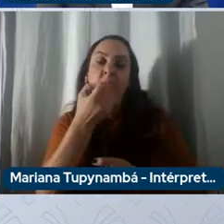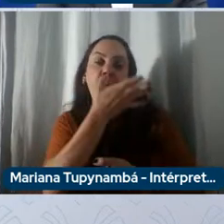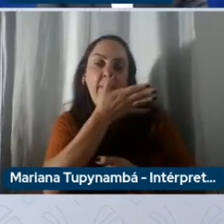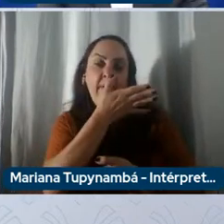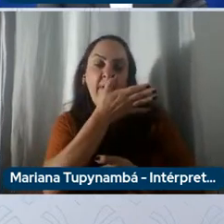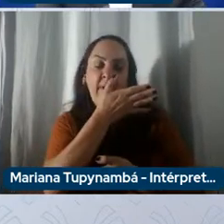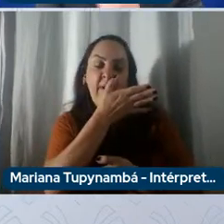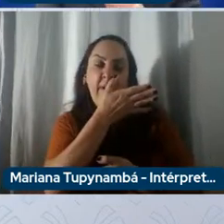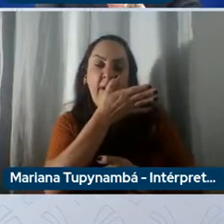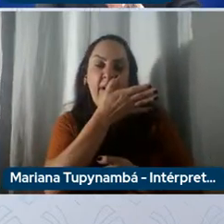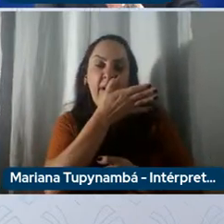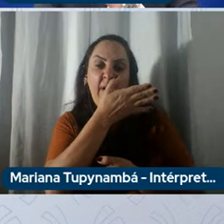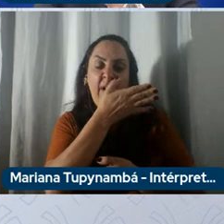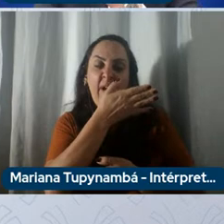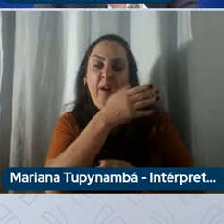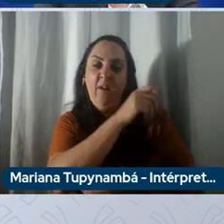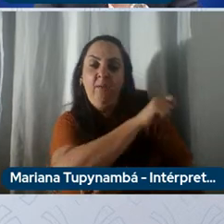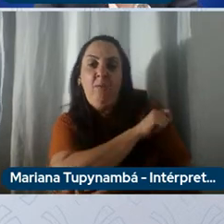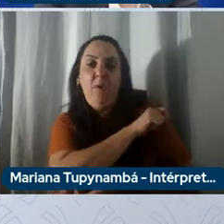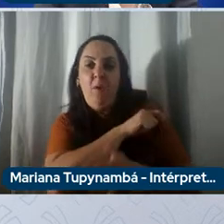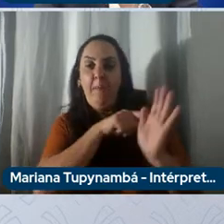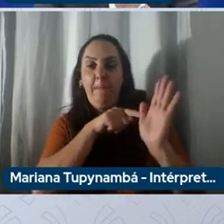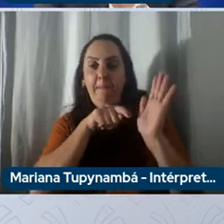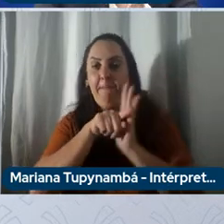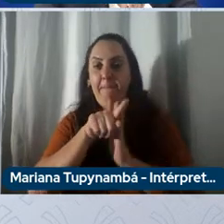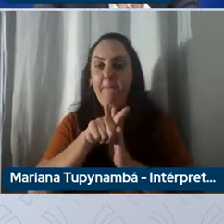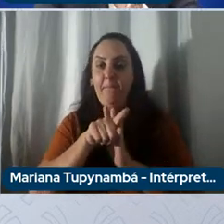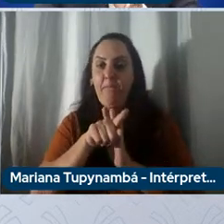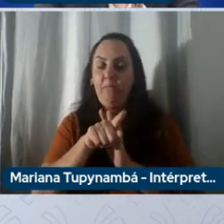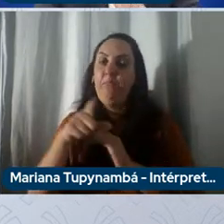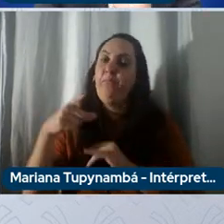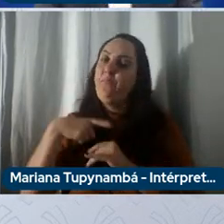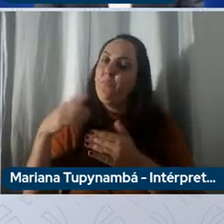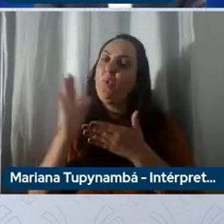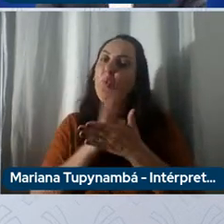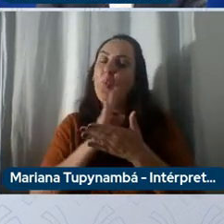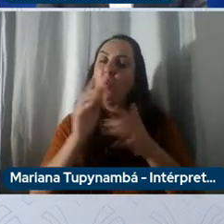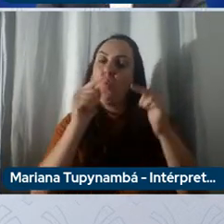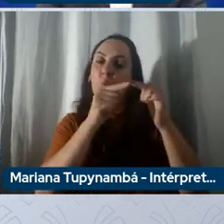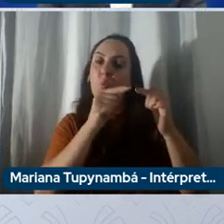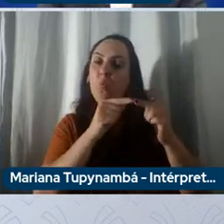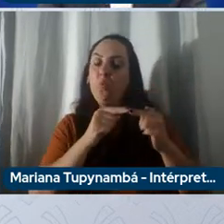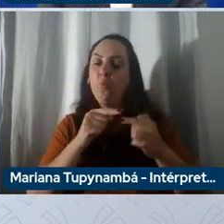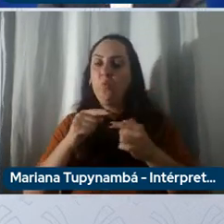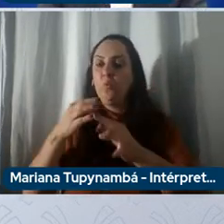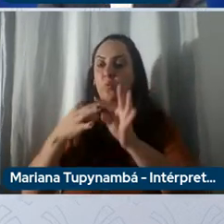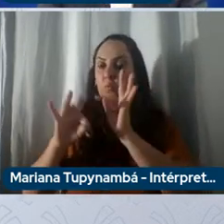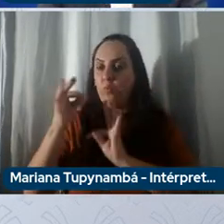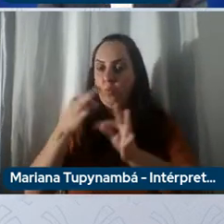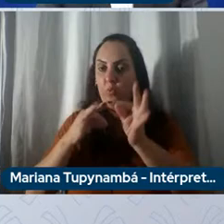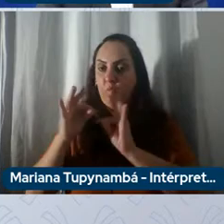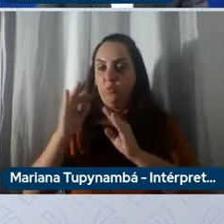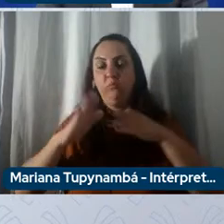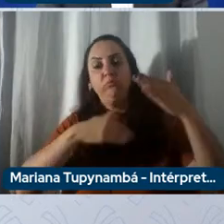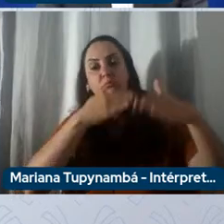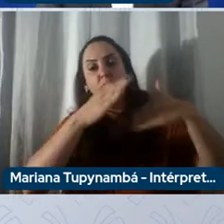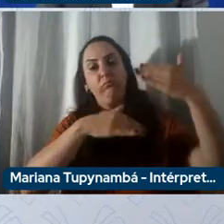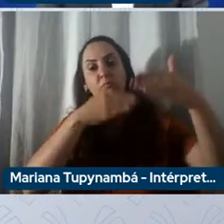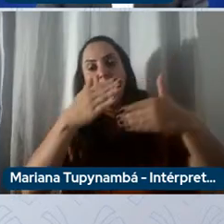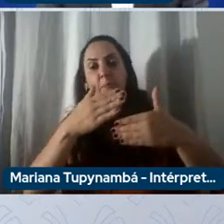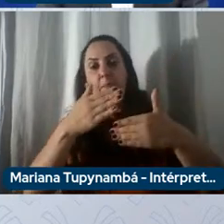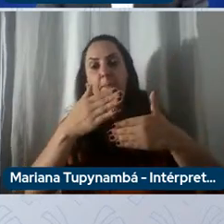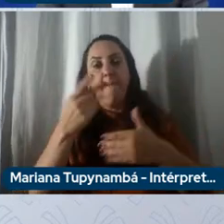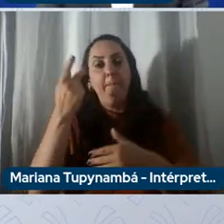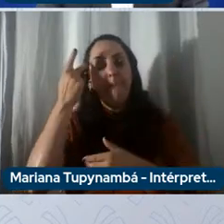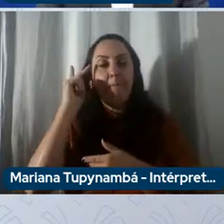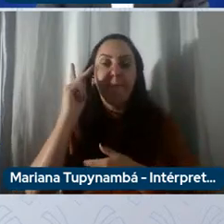o aluno pergunta algum tipo de tecnologia em desenvolvimento para melhoria dos veículos ainda movidos